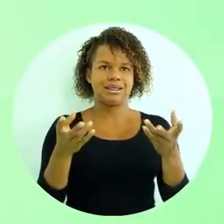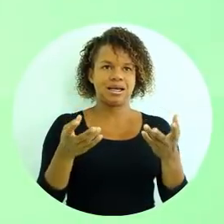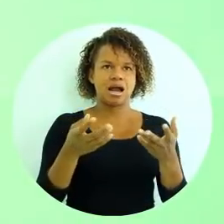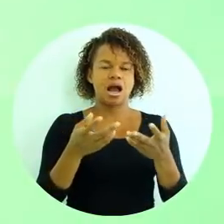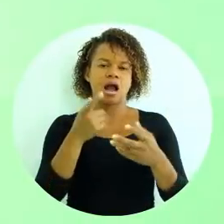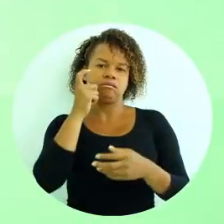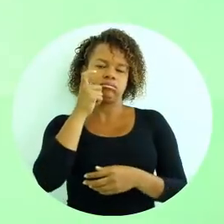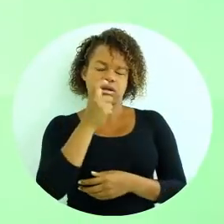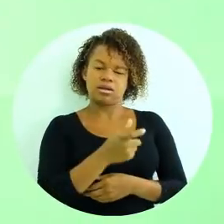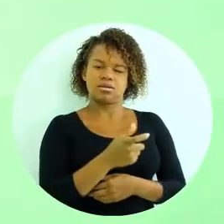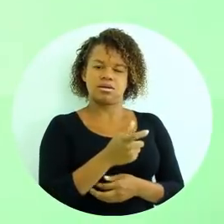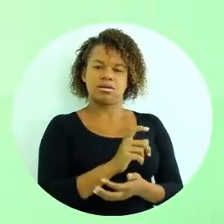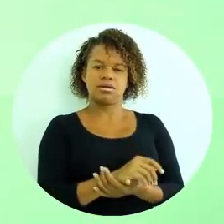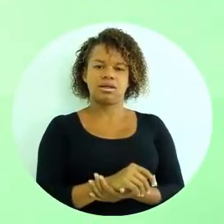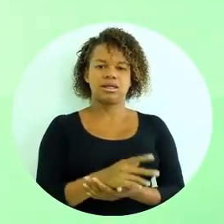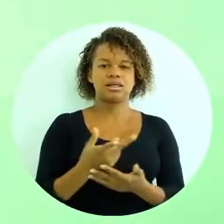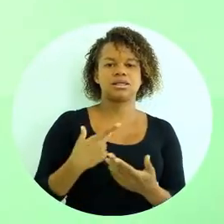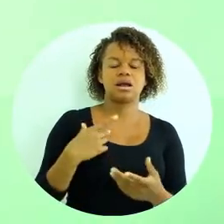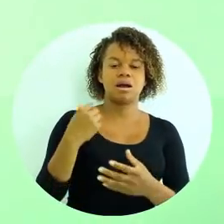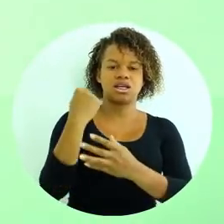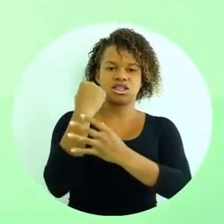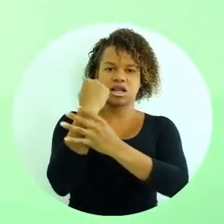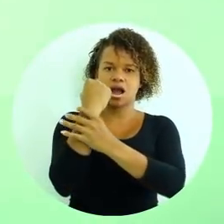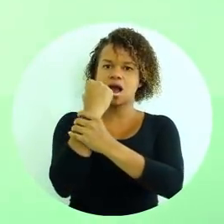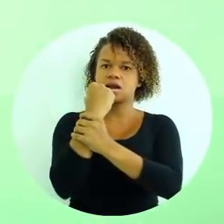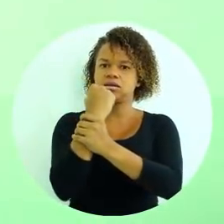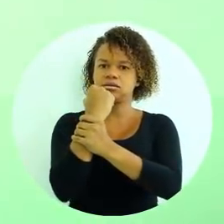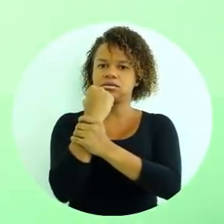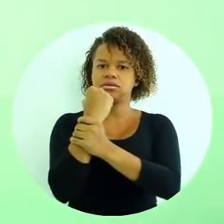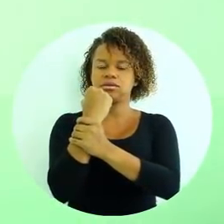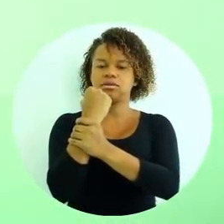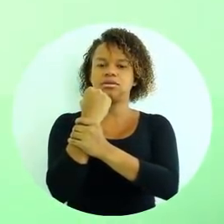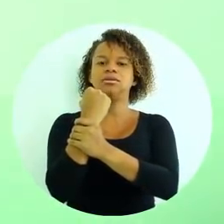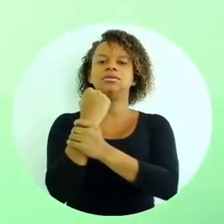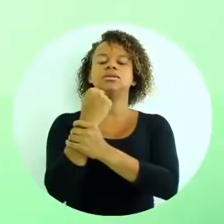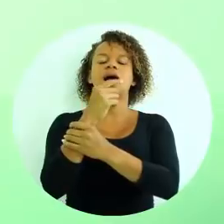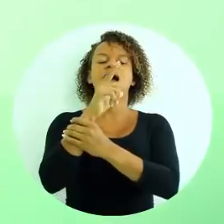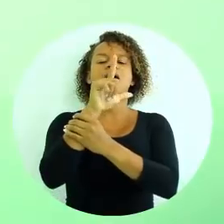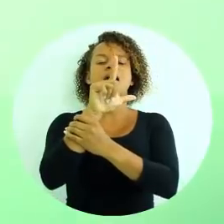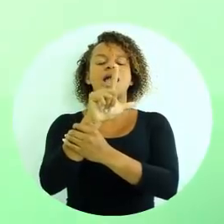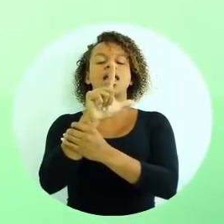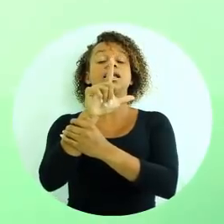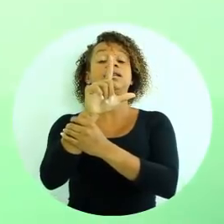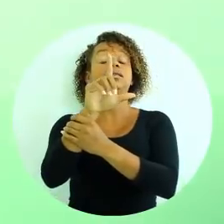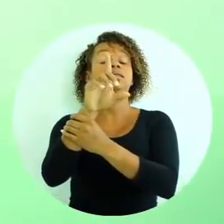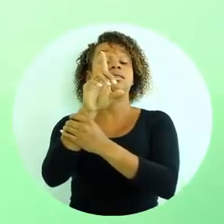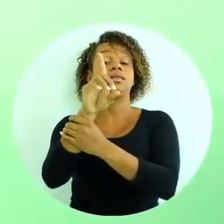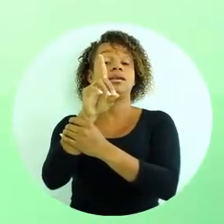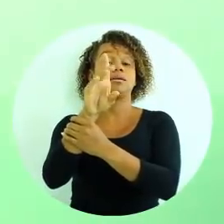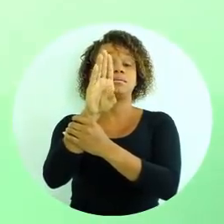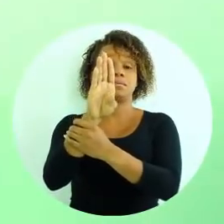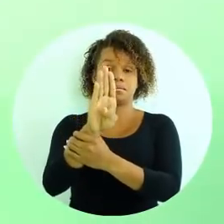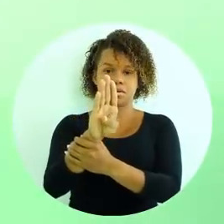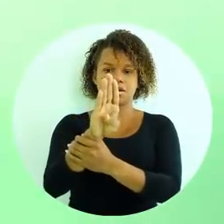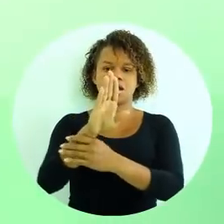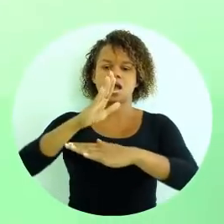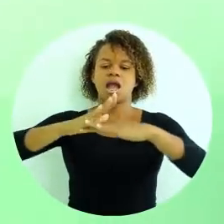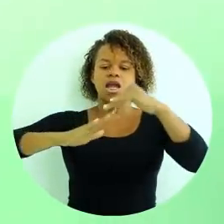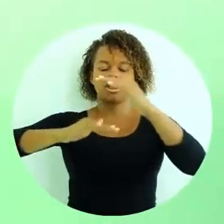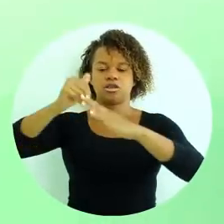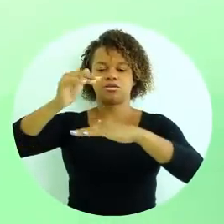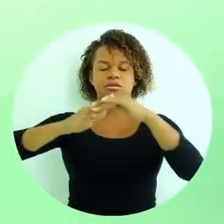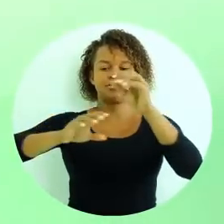sobre algo bem interessante, que são as garantias da LDB